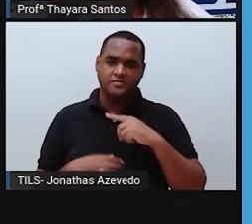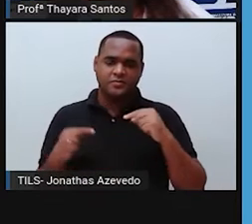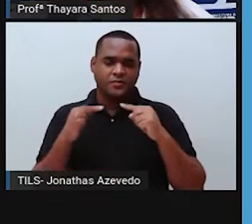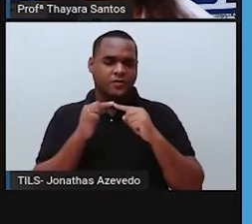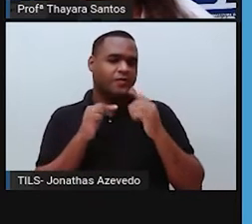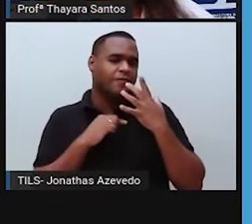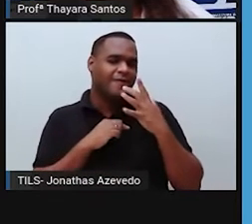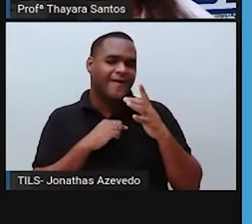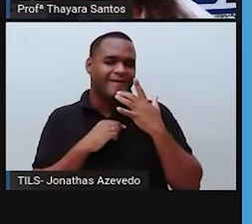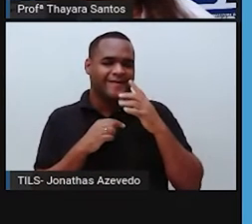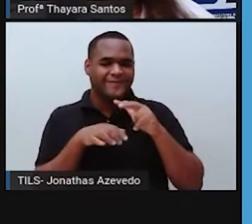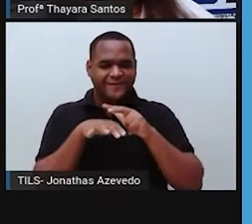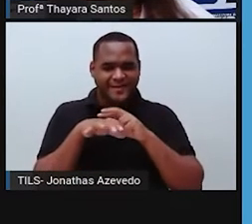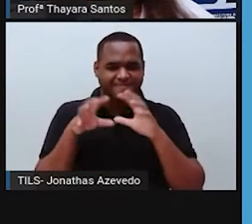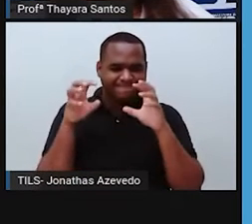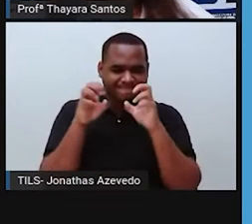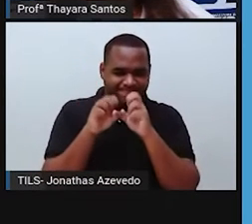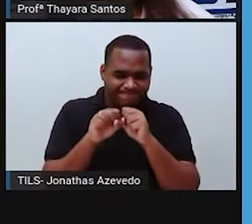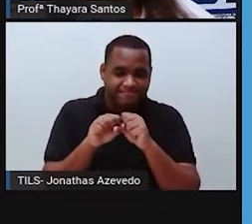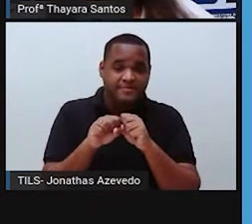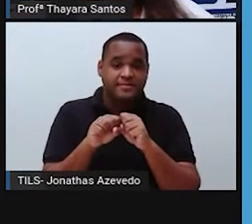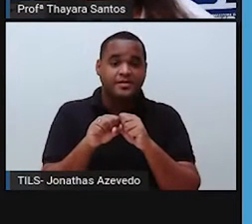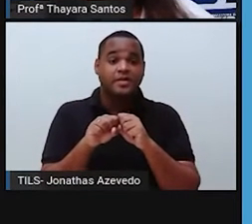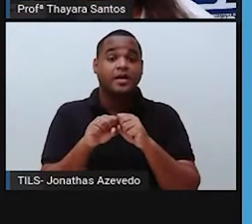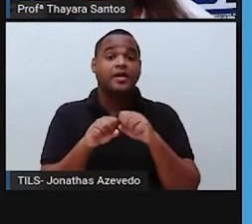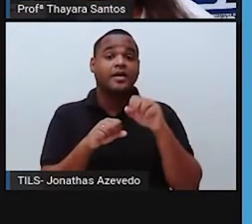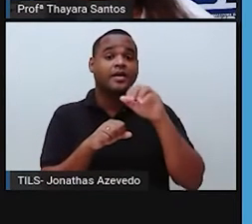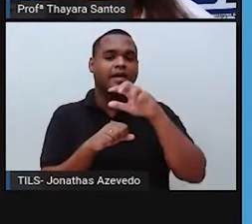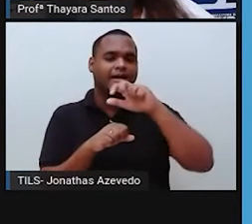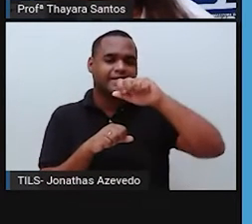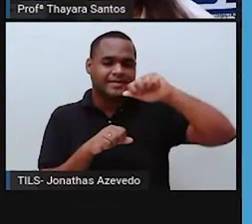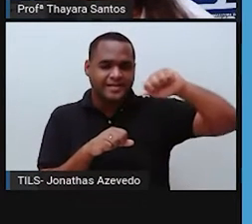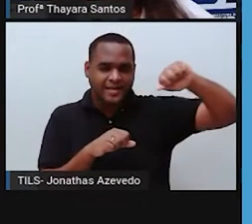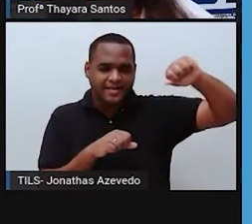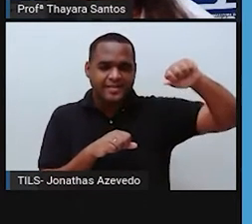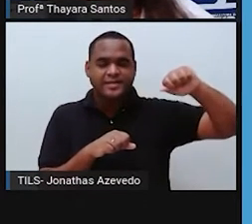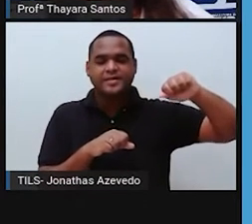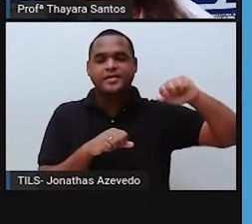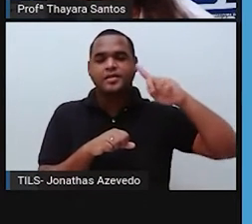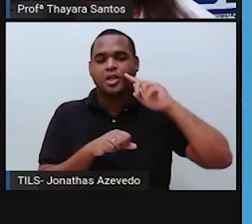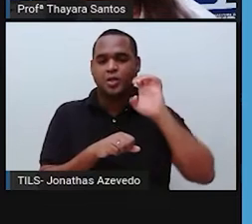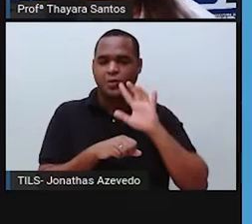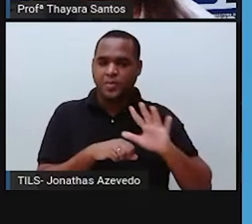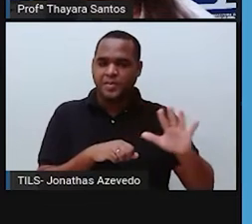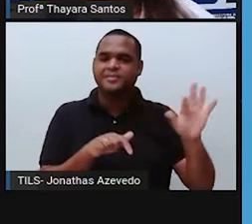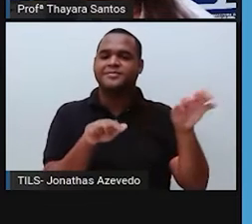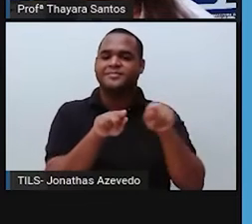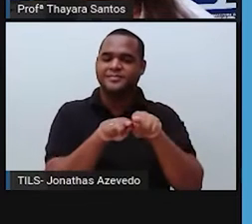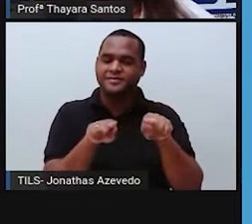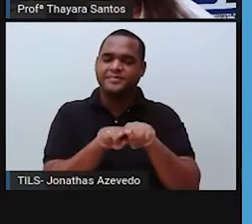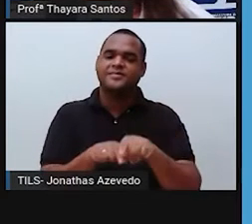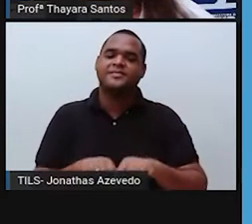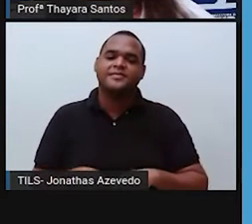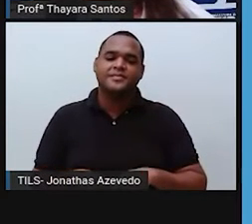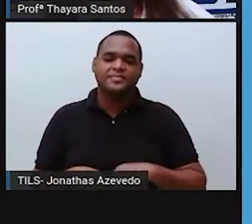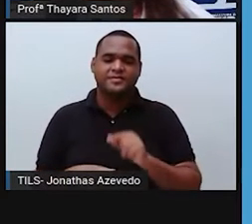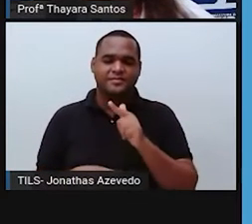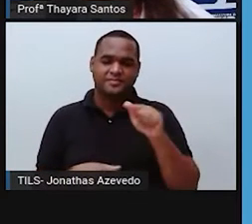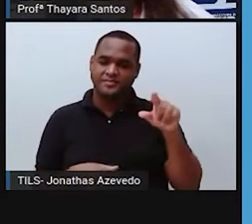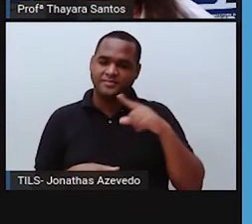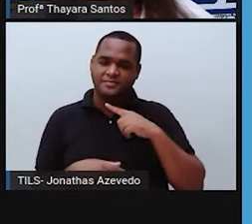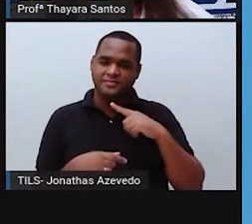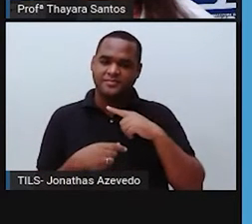dourado, meio esverdeado, que está aqui na Ásia e também um pedacinho da Europa. A gente tem as florestas de